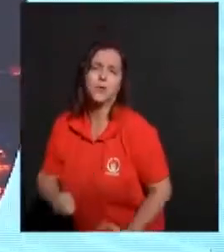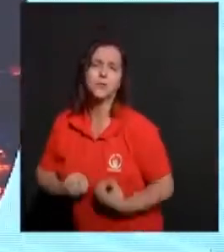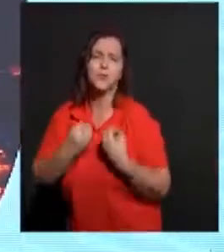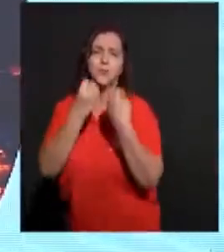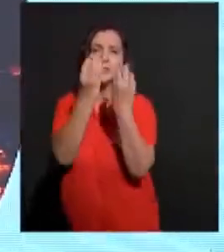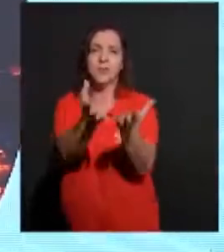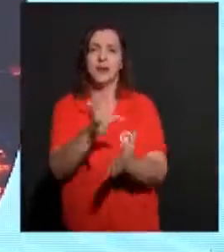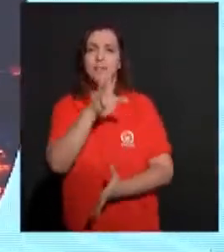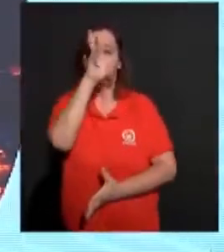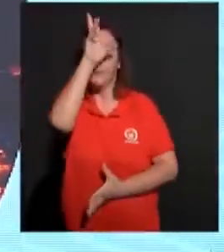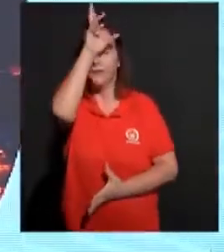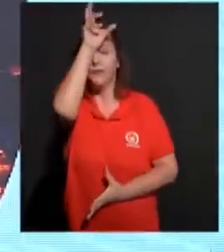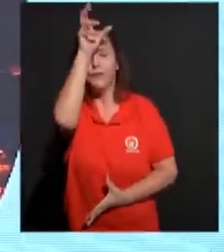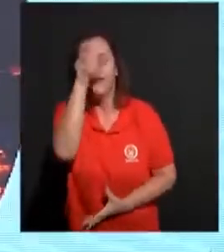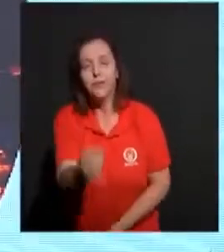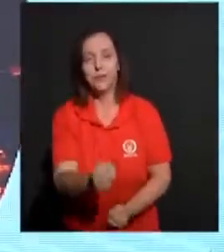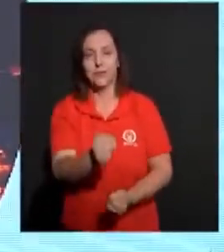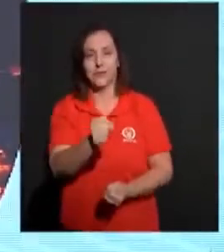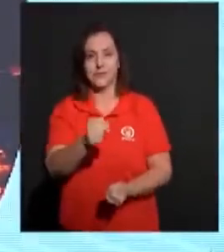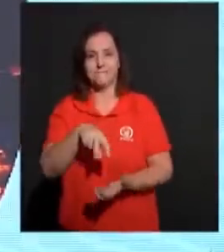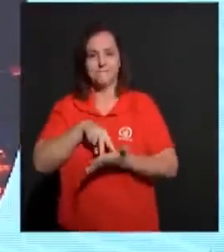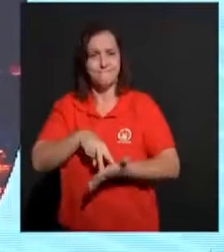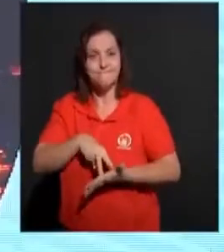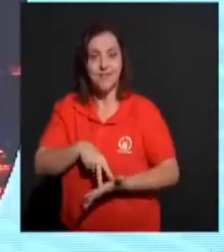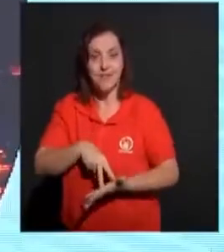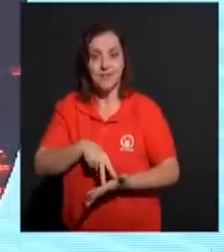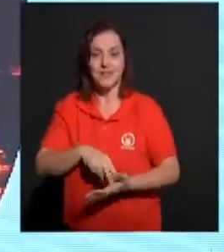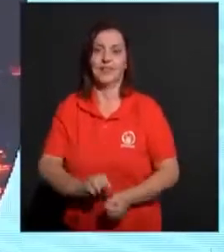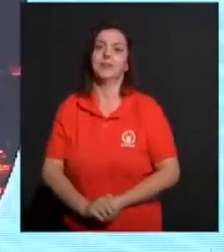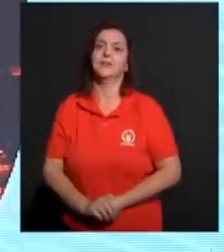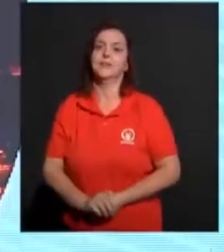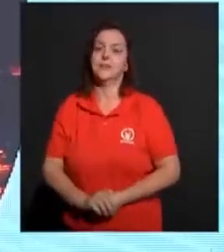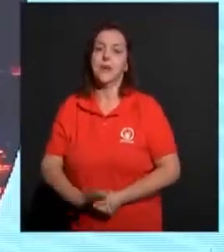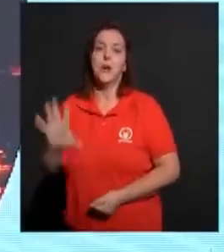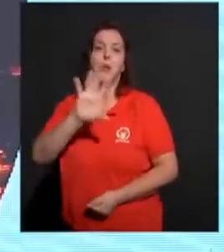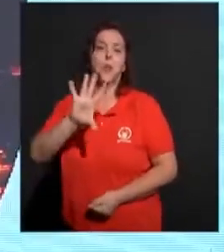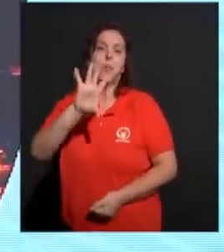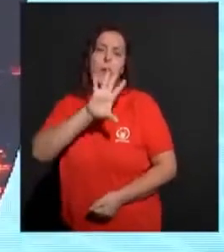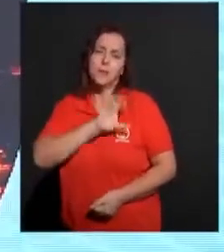tenebrosos e escuros da nossa vida. O amor, ele é sofredor.